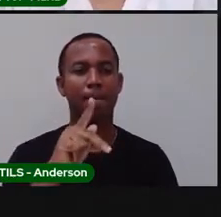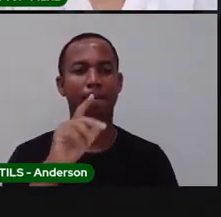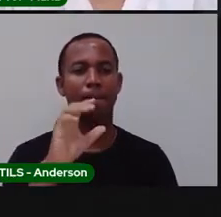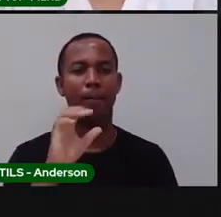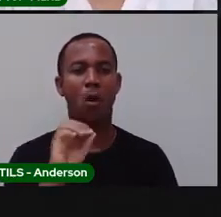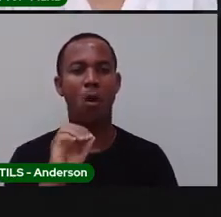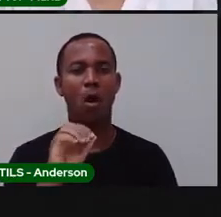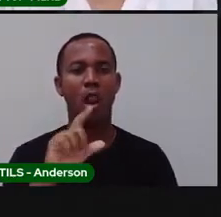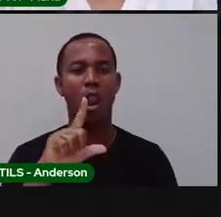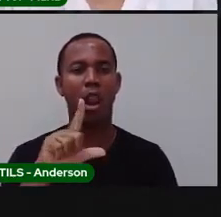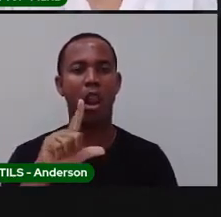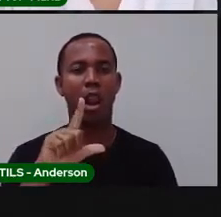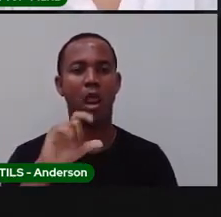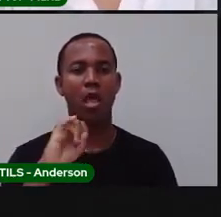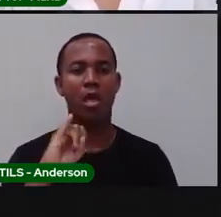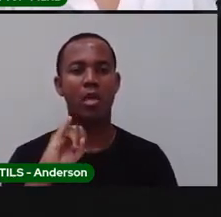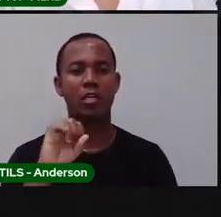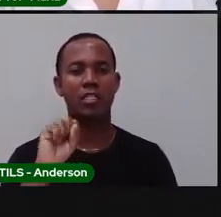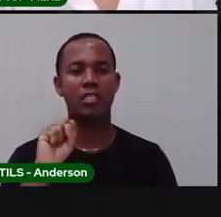Polisílabas. Olha.